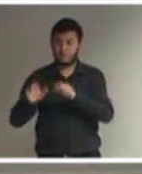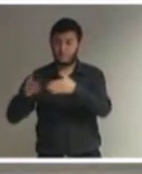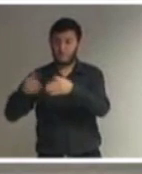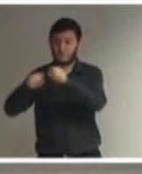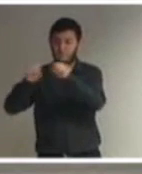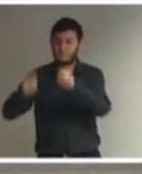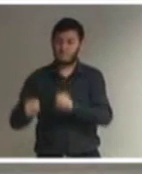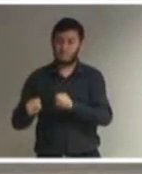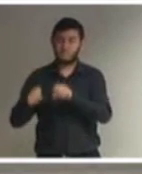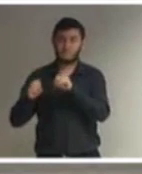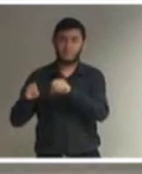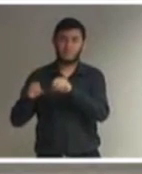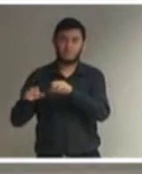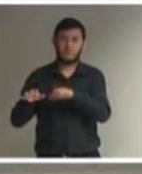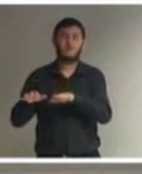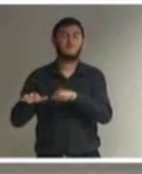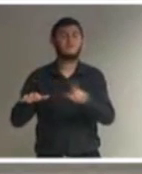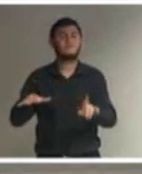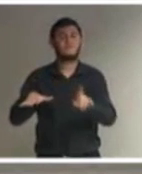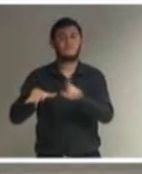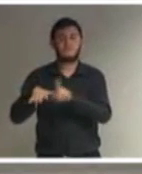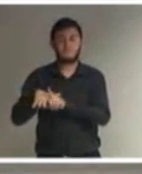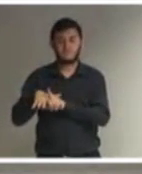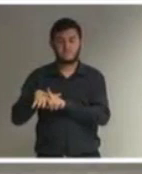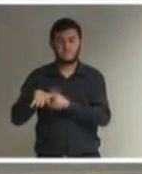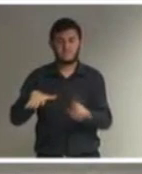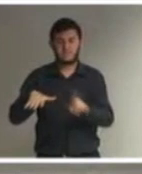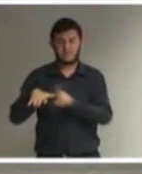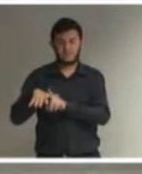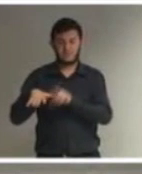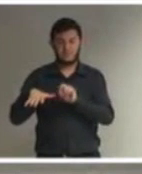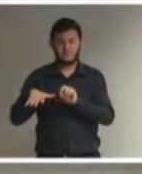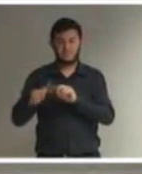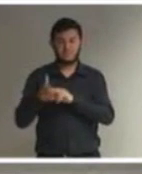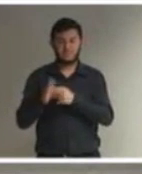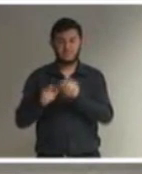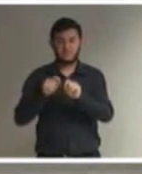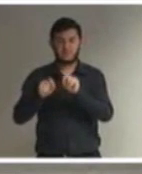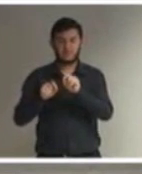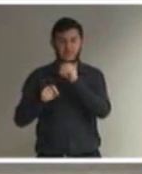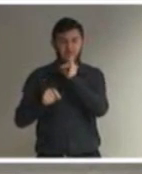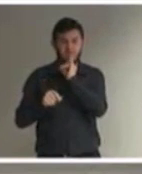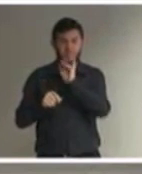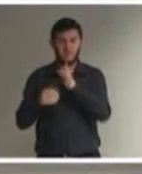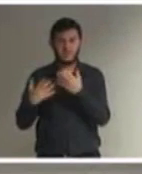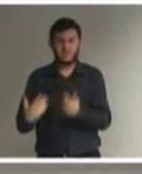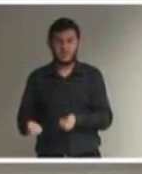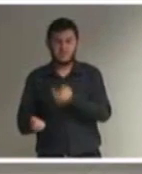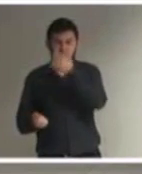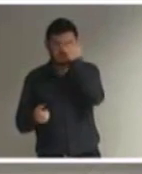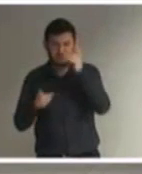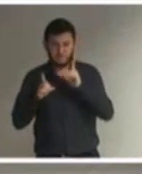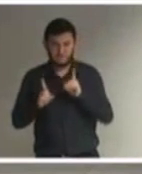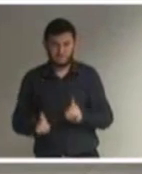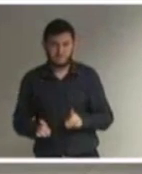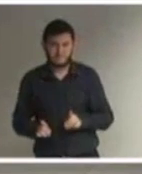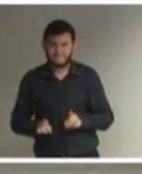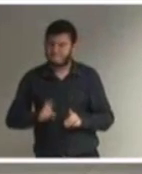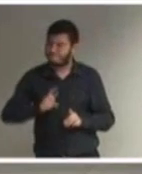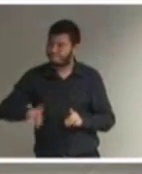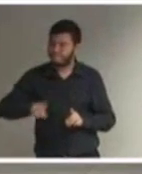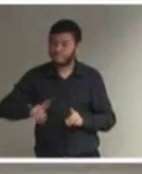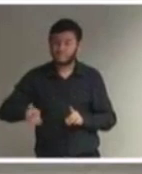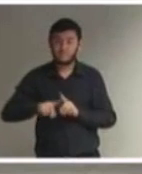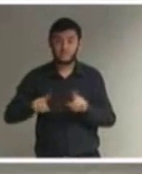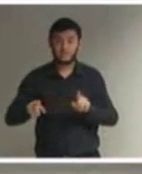inclusivo. Inclusivo, gente, não é aquilo que recebe pessoas com deficiência simplesmente. Inclusivo é o que